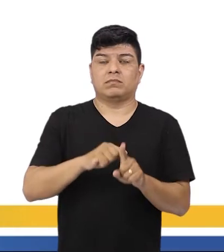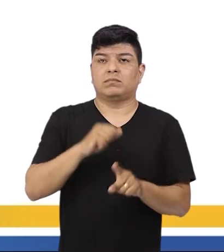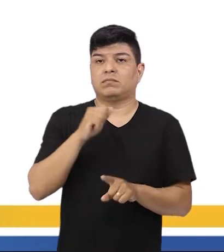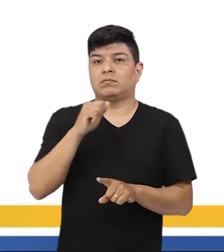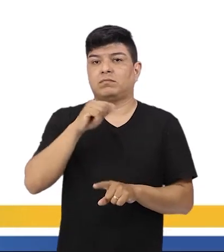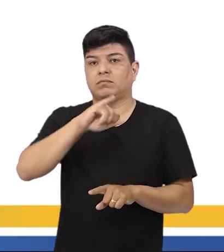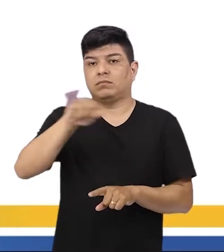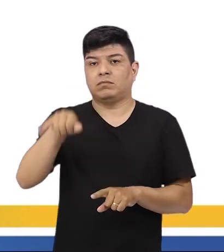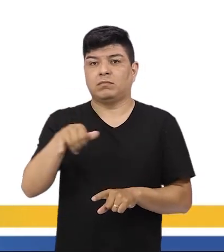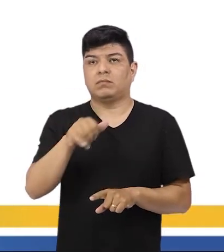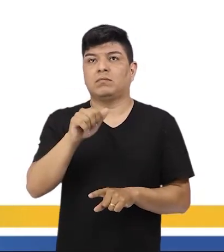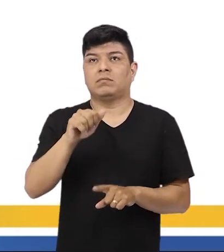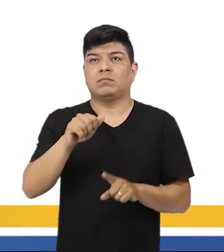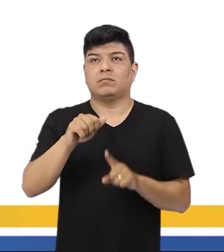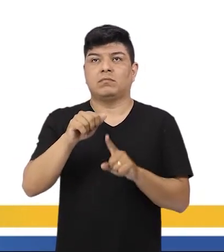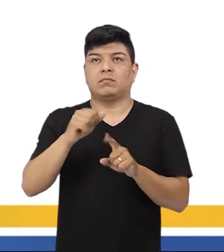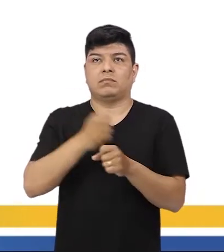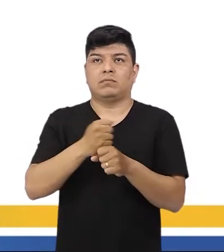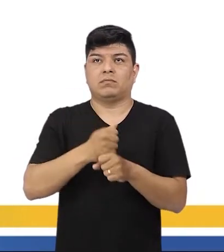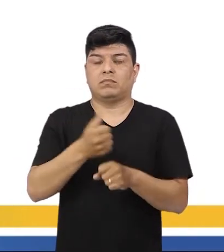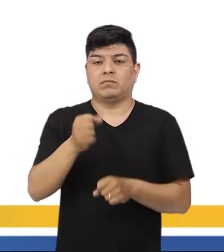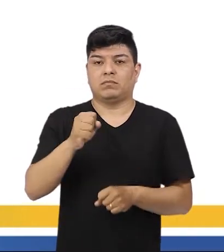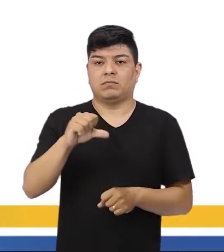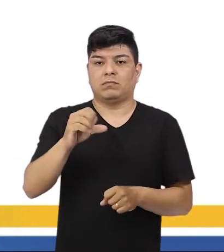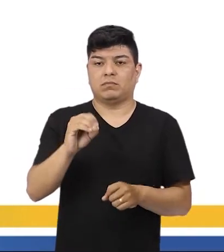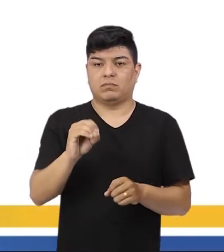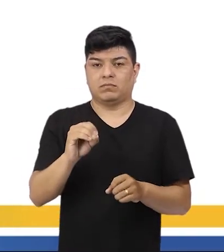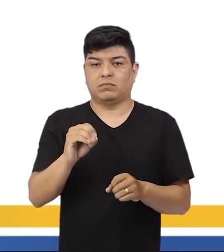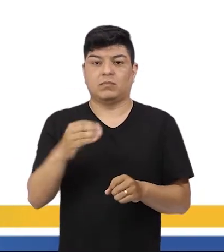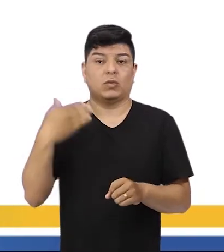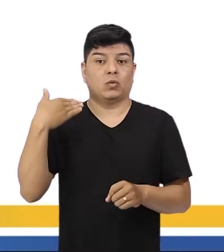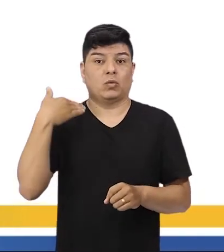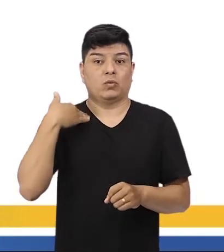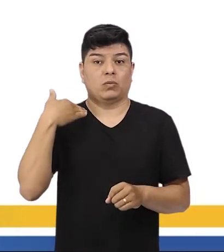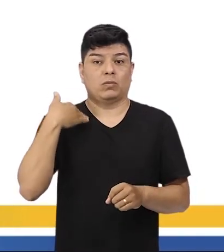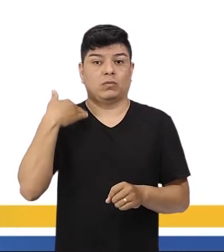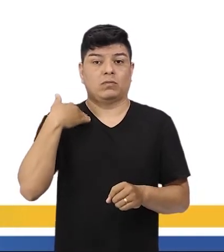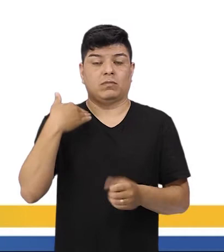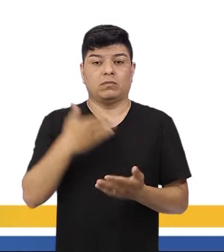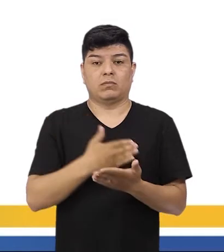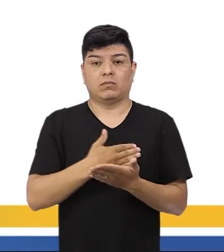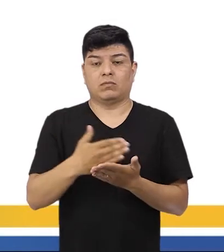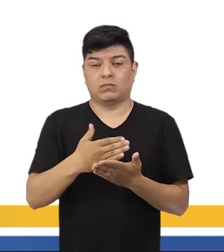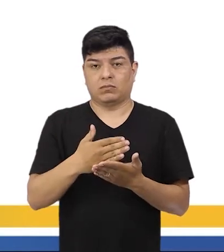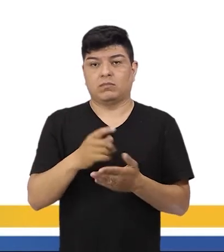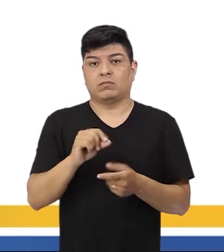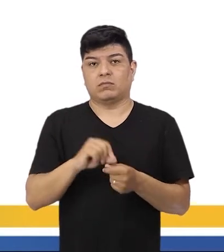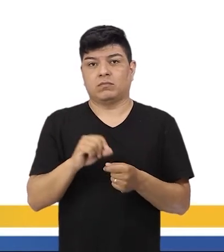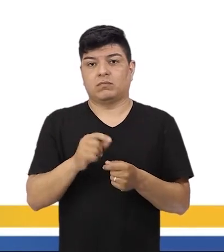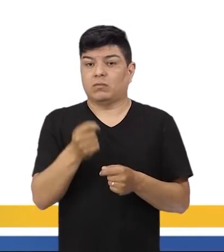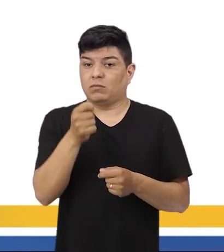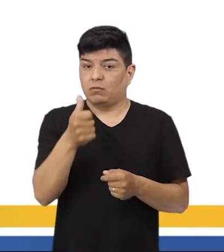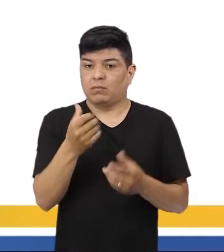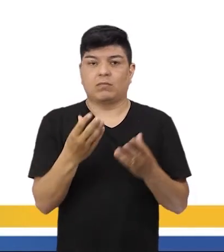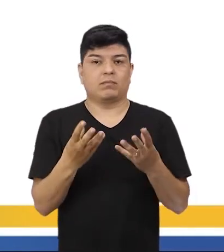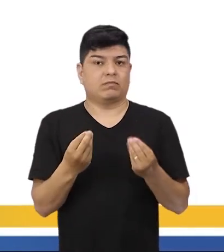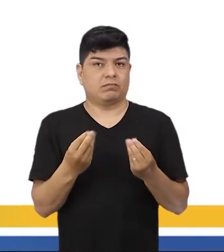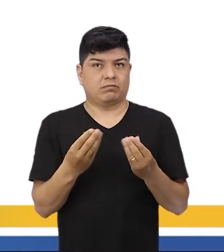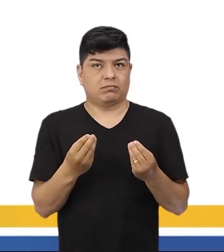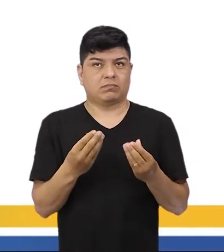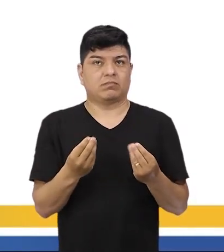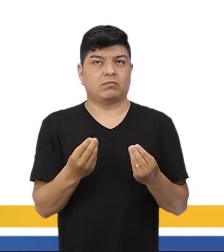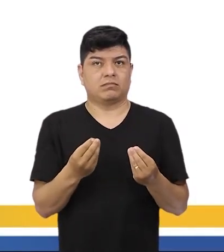enxilhamento? A gente tem um período onde os bancos, eles começaram a produzir muita moeda, né?